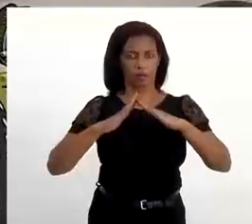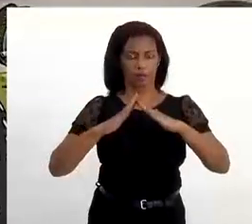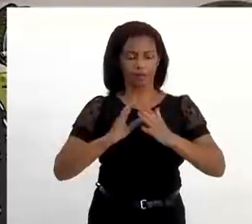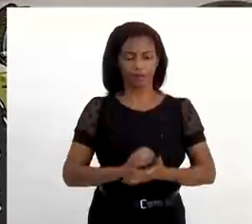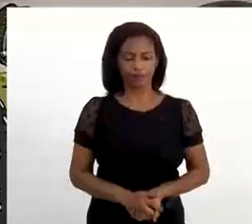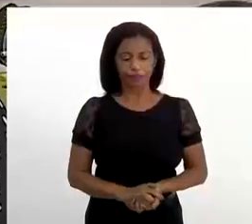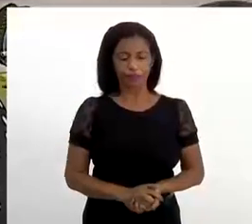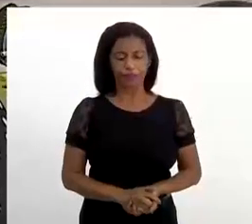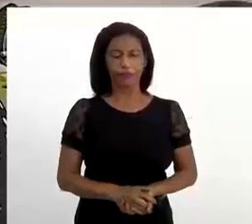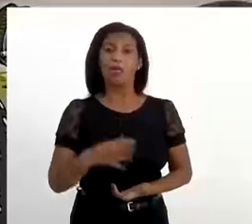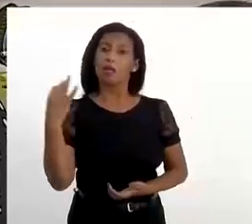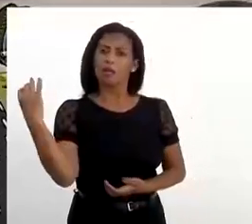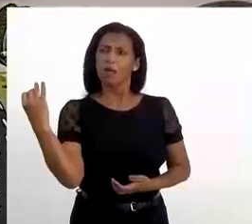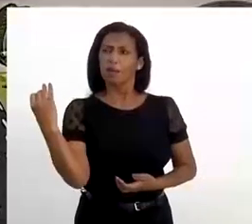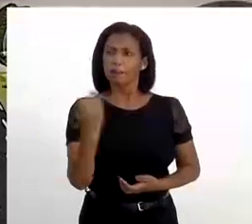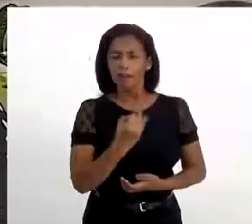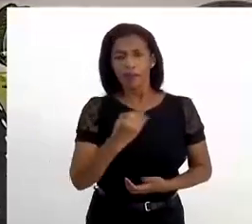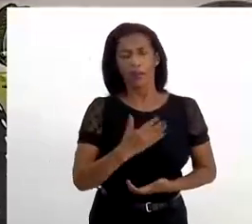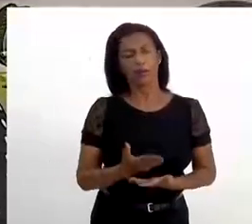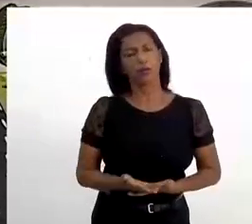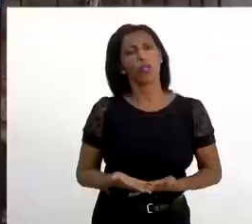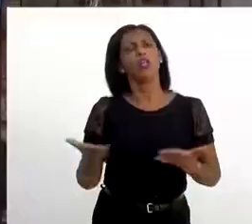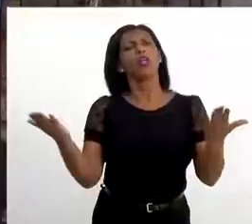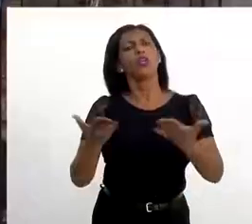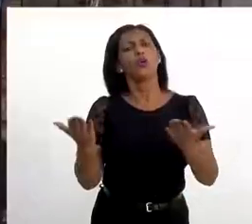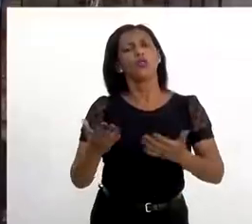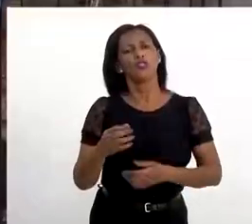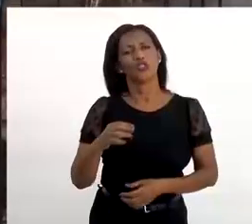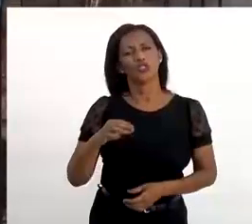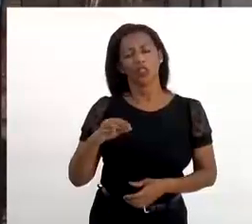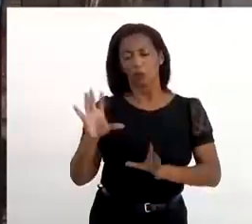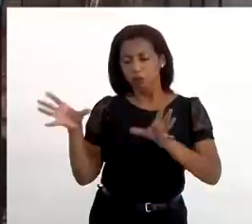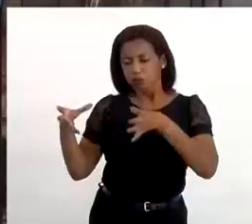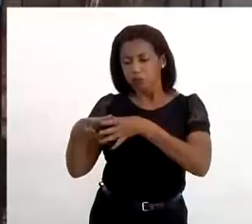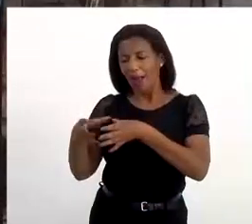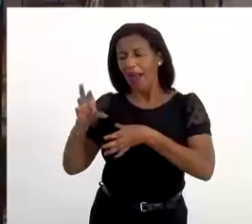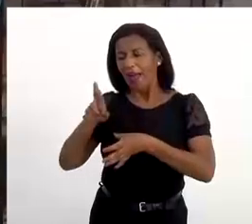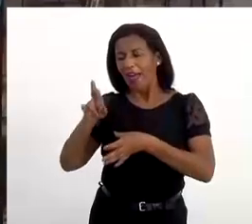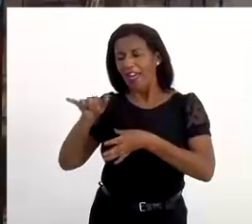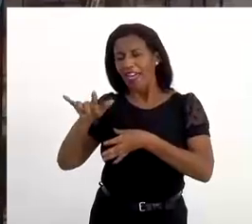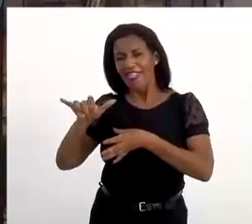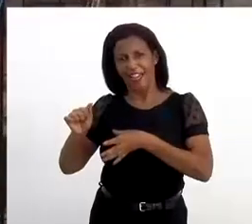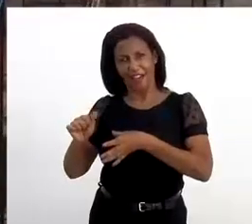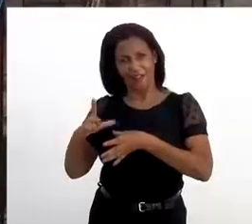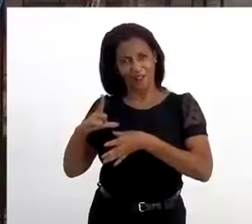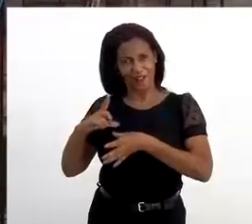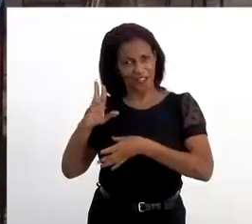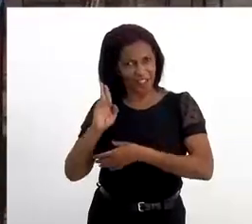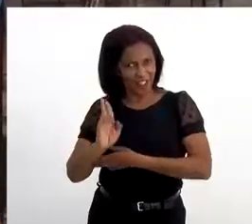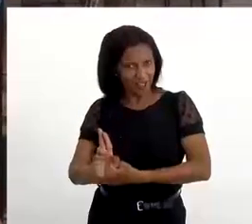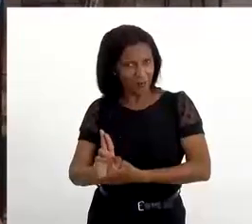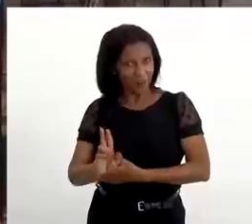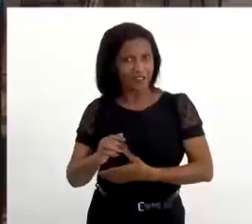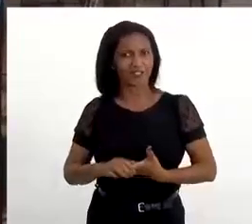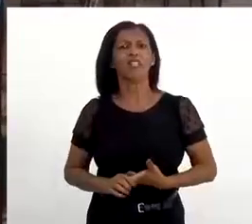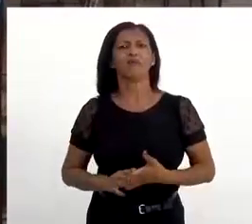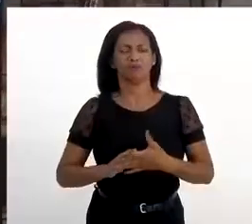Renafro hoje, ela já dá frutos? Muito. Muito. Já existe uma conscientização?